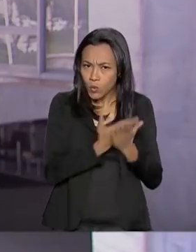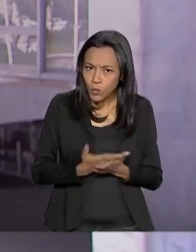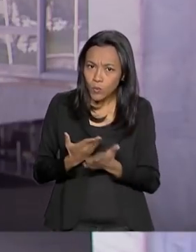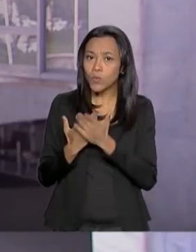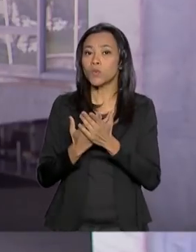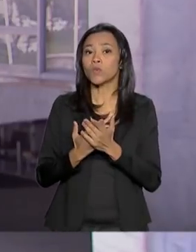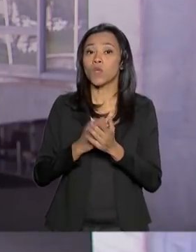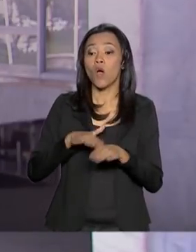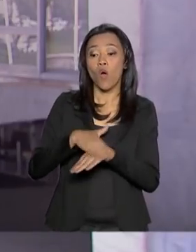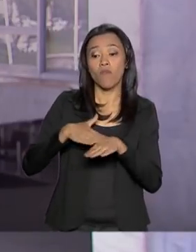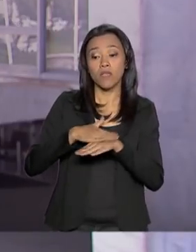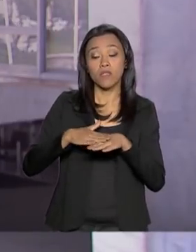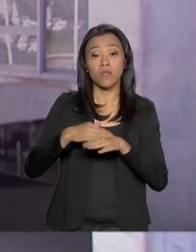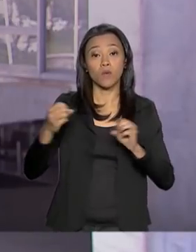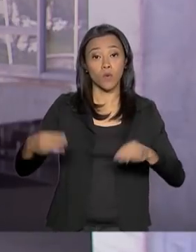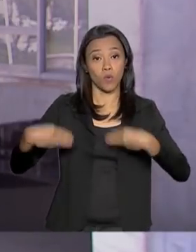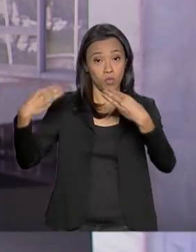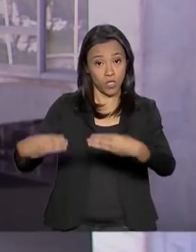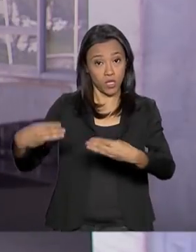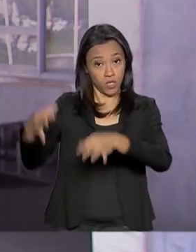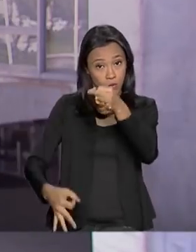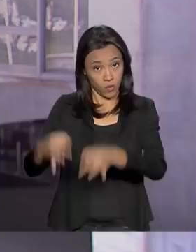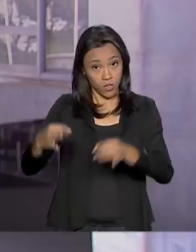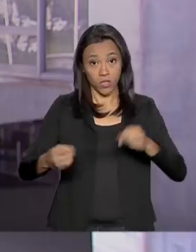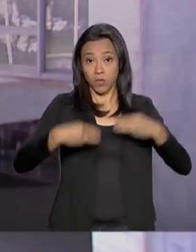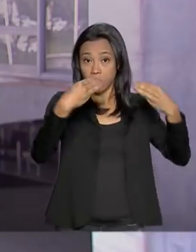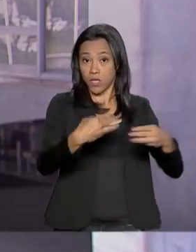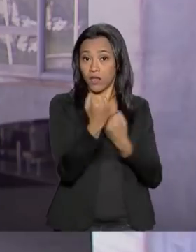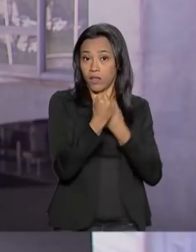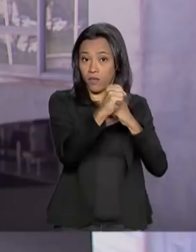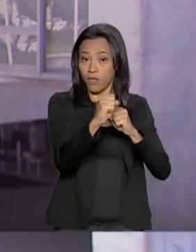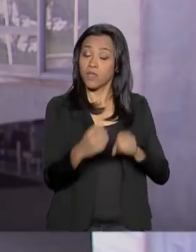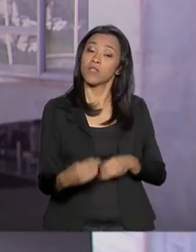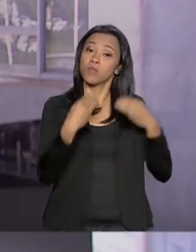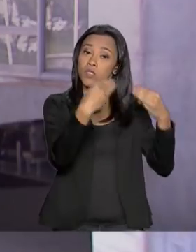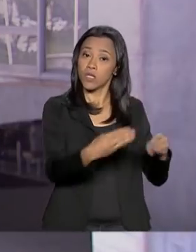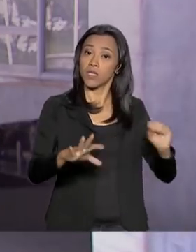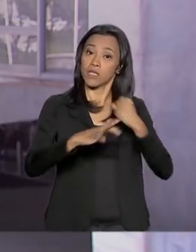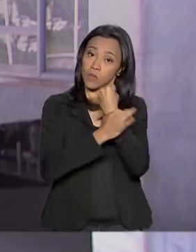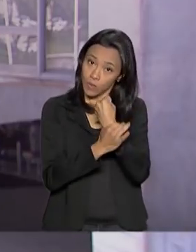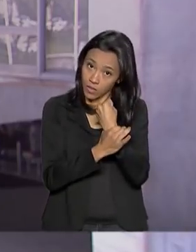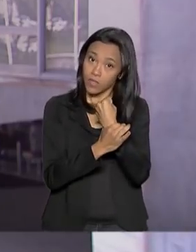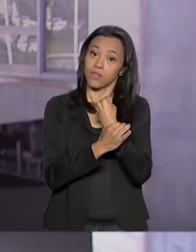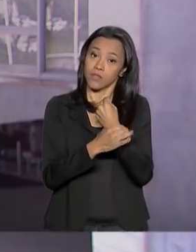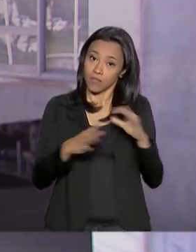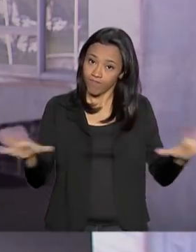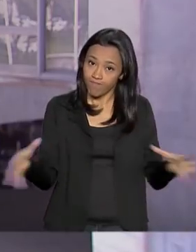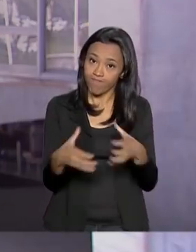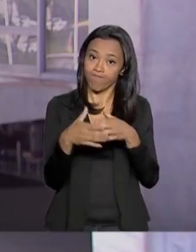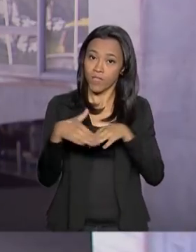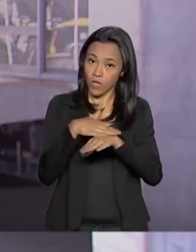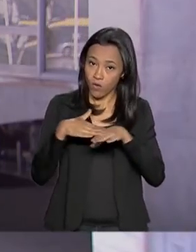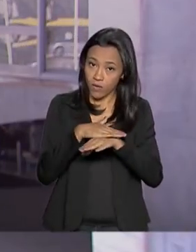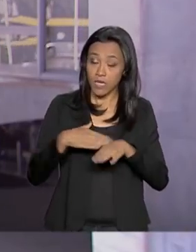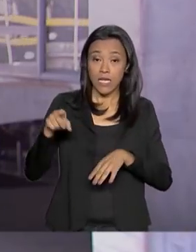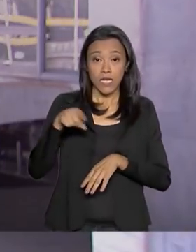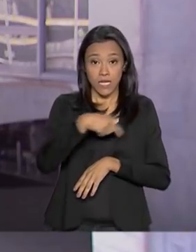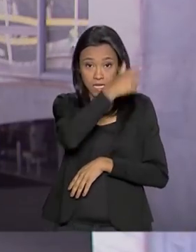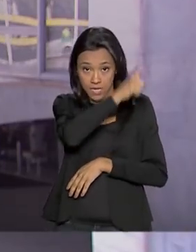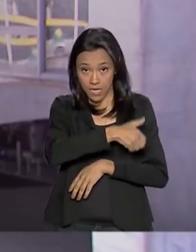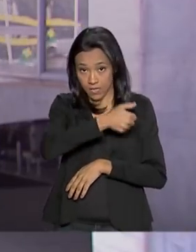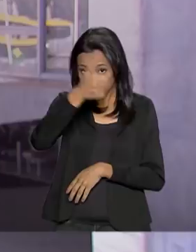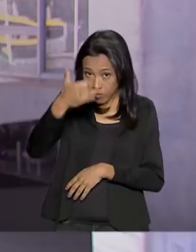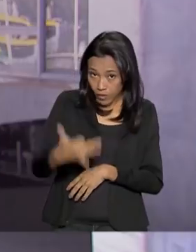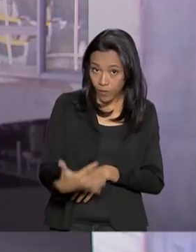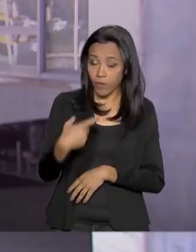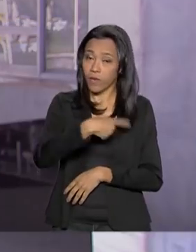os Ministérios da Defesa, da Justiça e Segurança Pública e isso. E segundo ele, trata